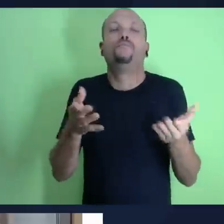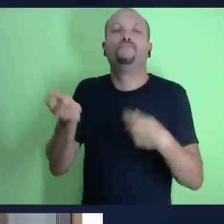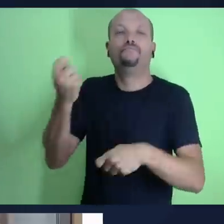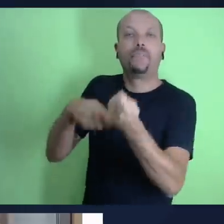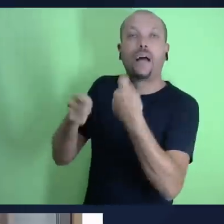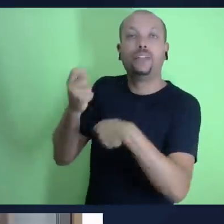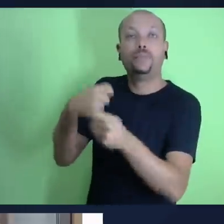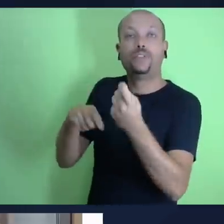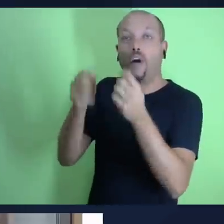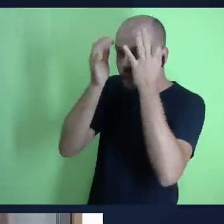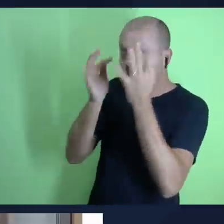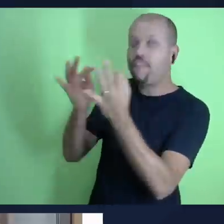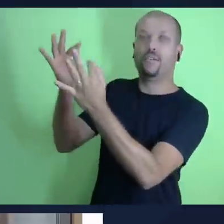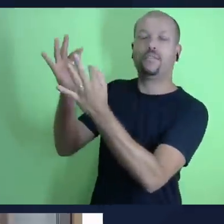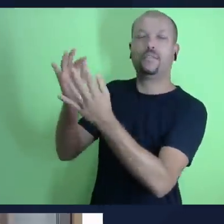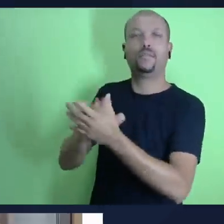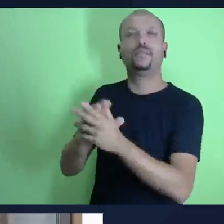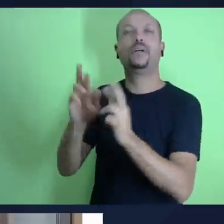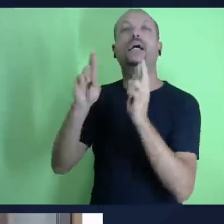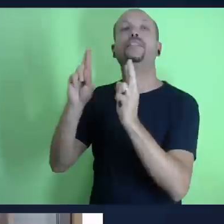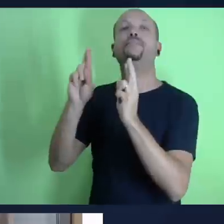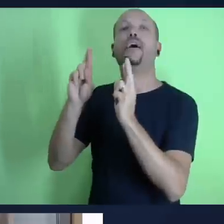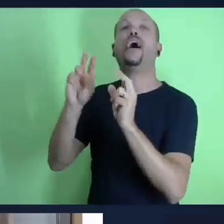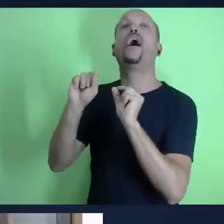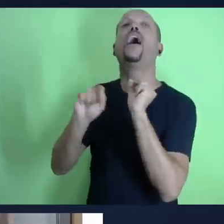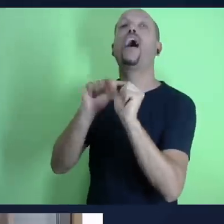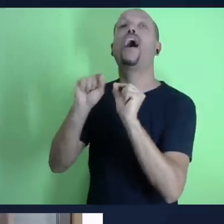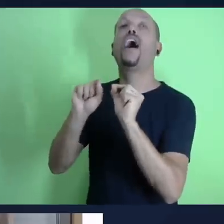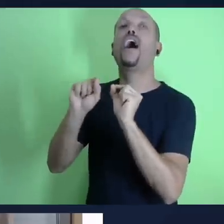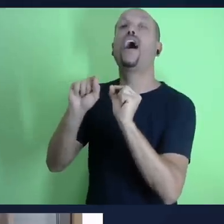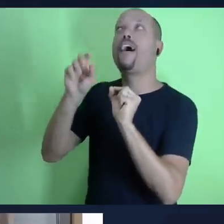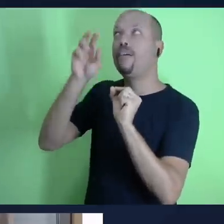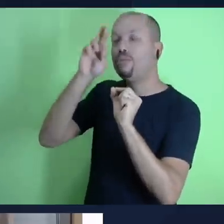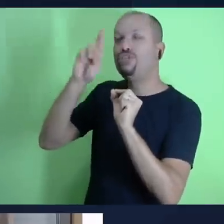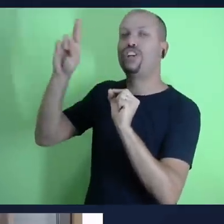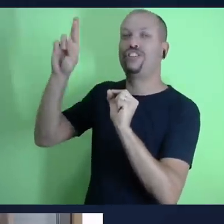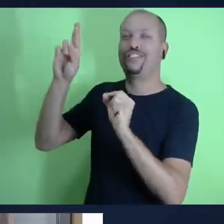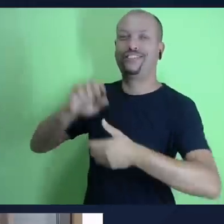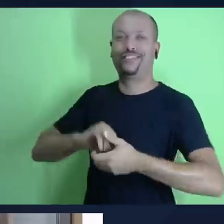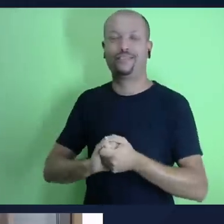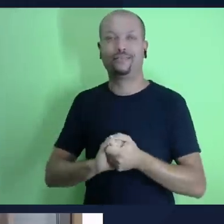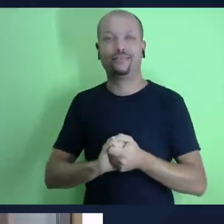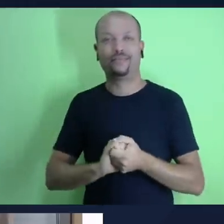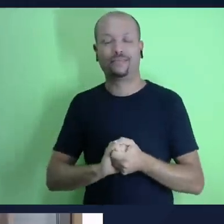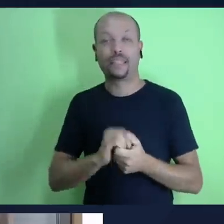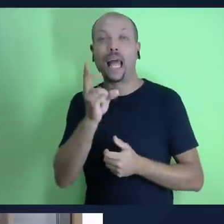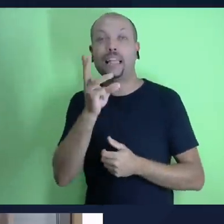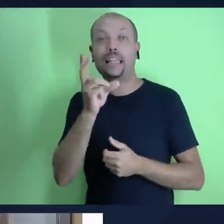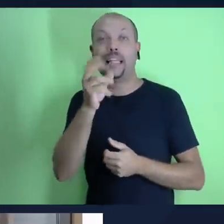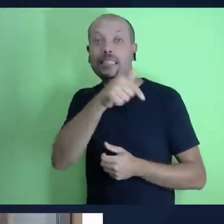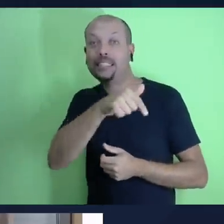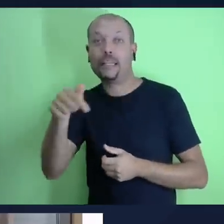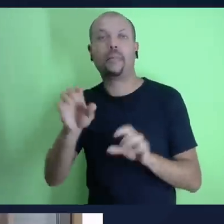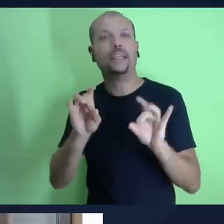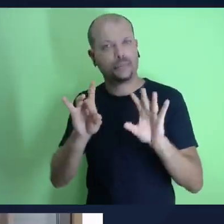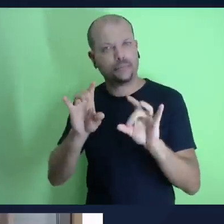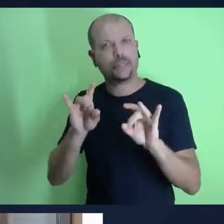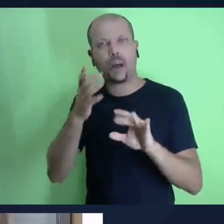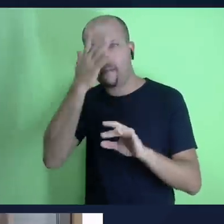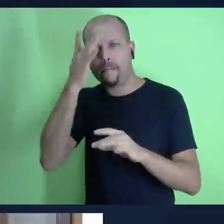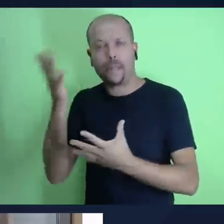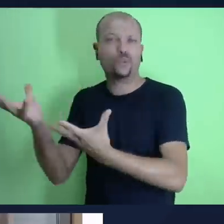especial o tema é administradores fiéis à espera do mestre serão treze semanas